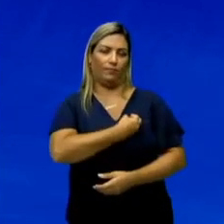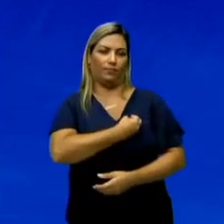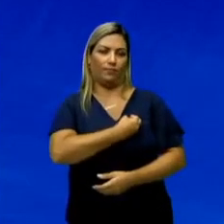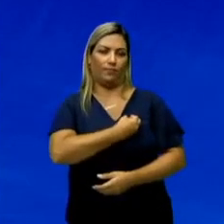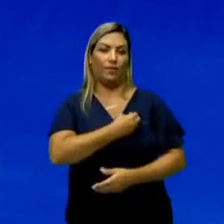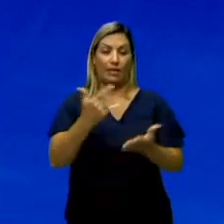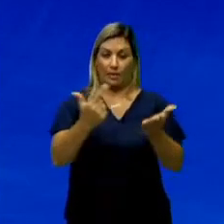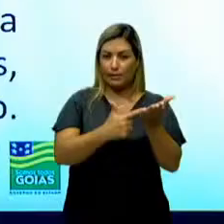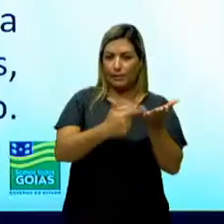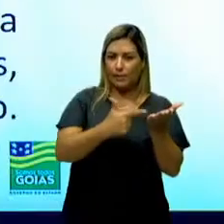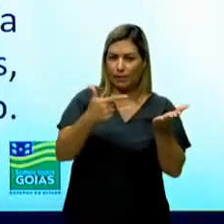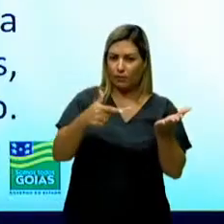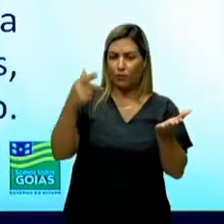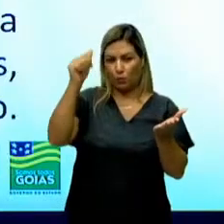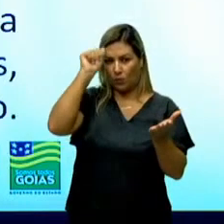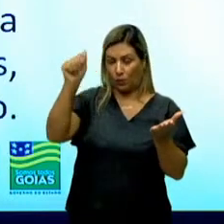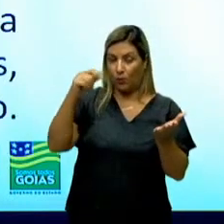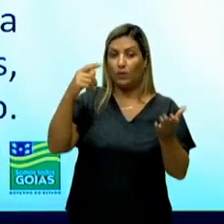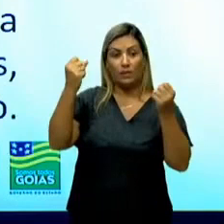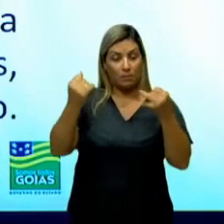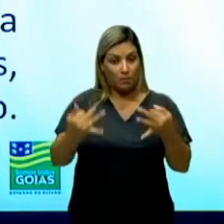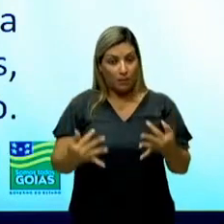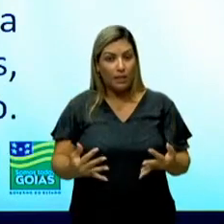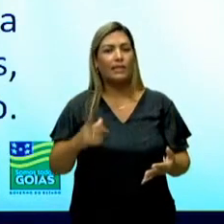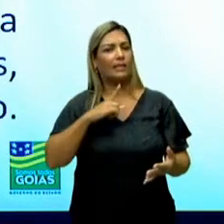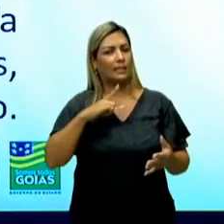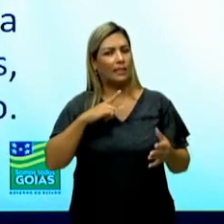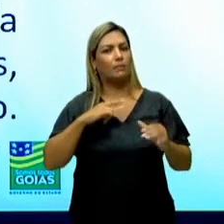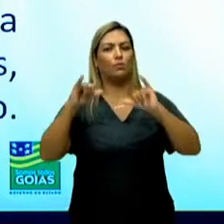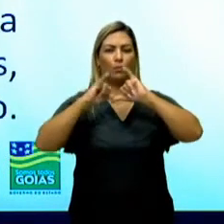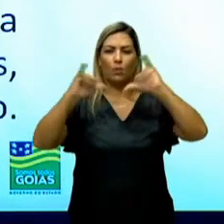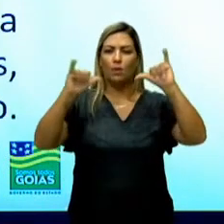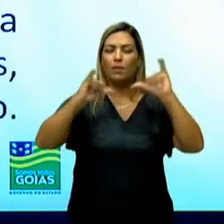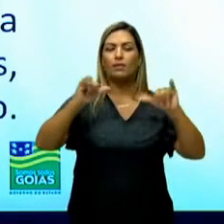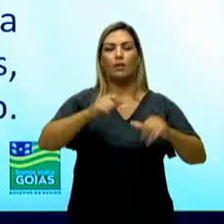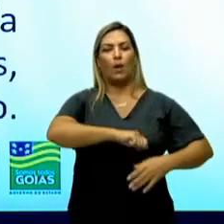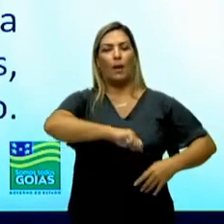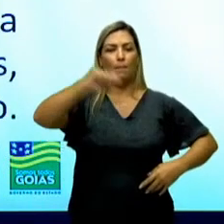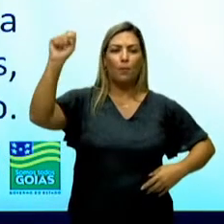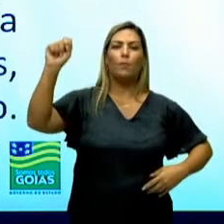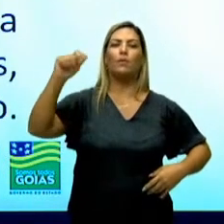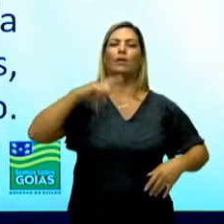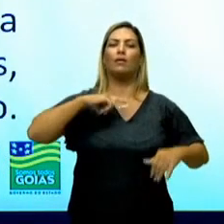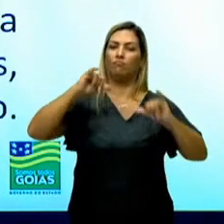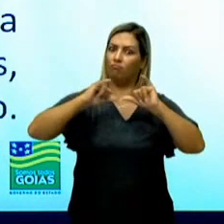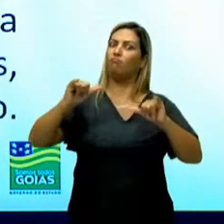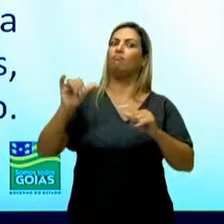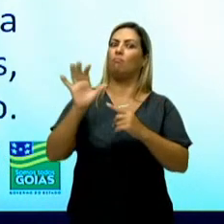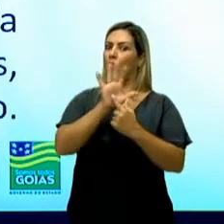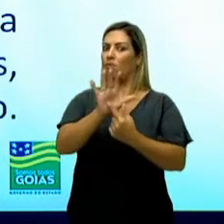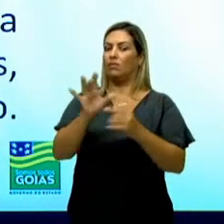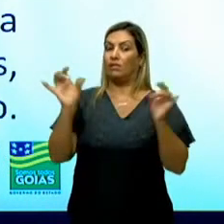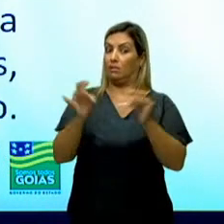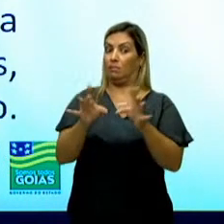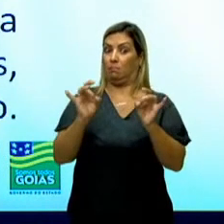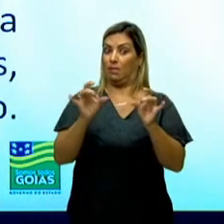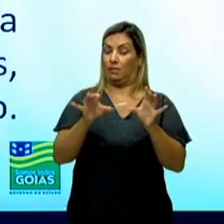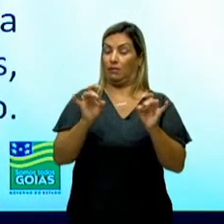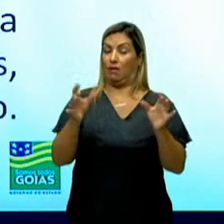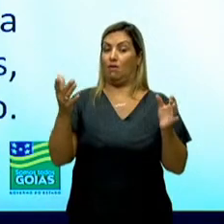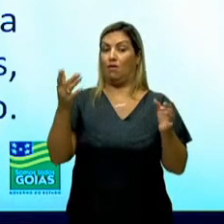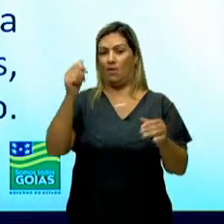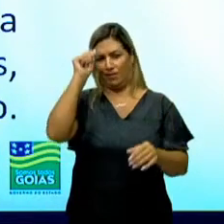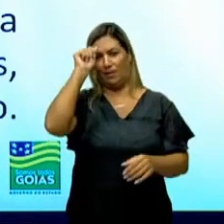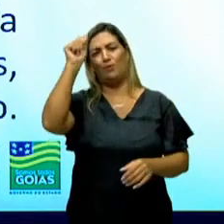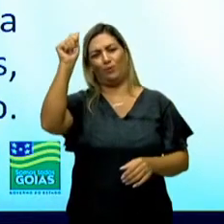em Triste Fim de Policarpo Quaresma, nós temos a Proclamação da República retratada de forma muito especial por